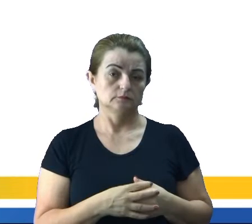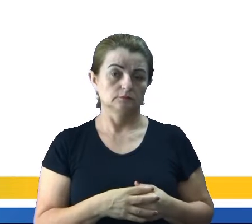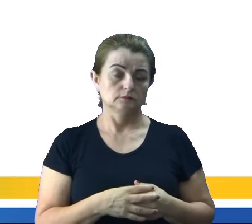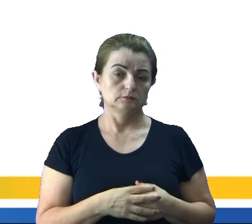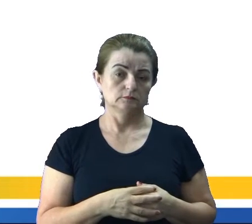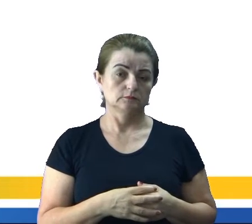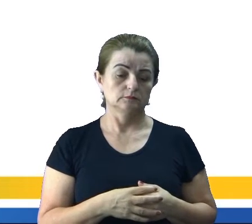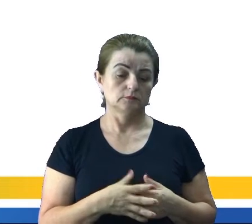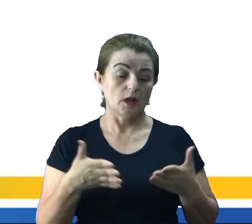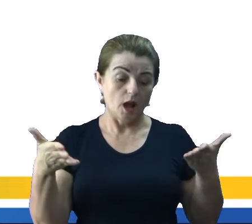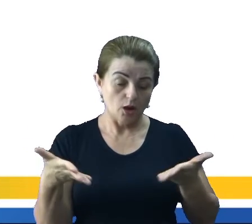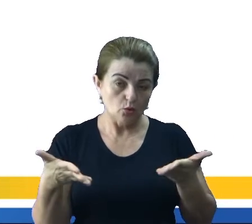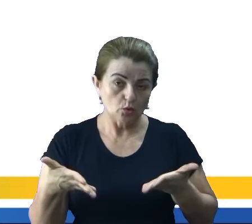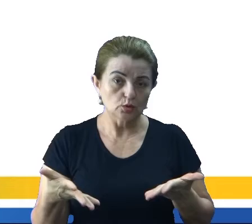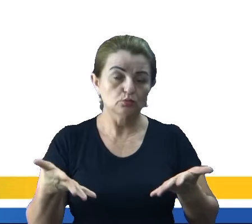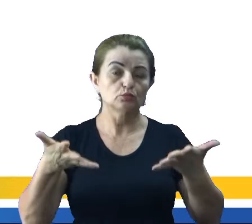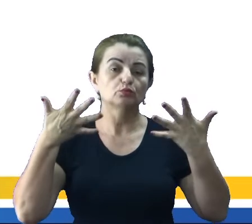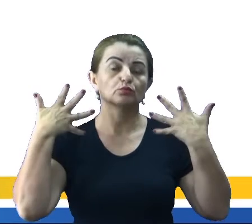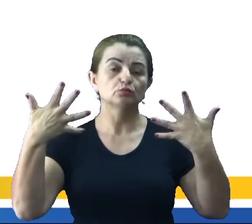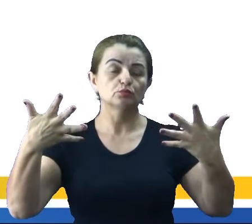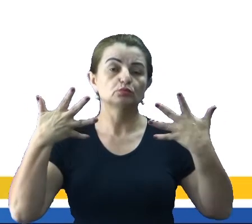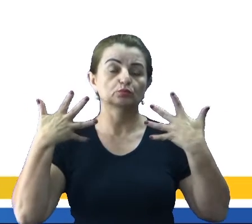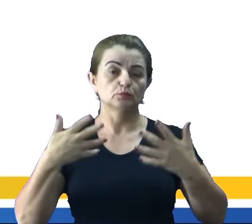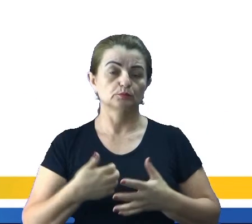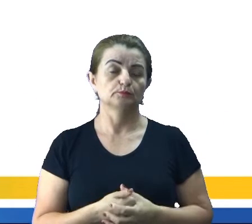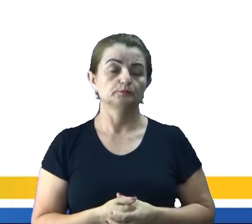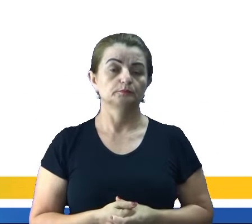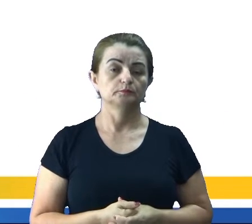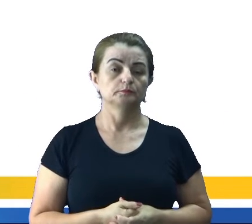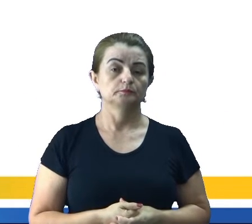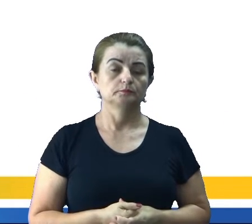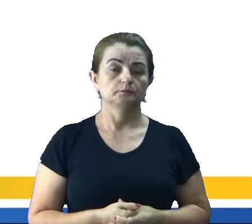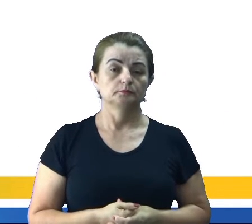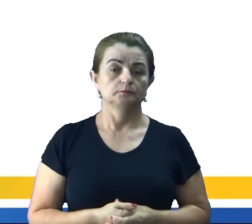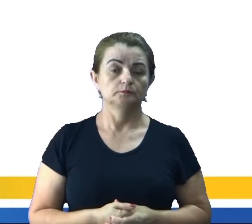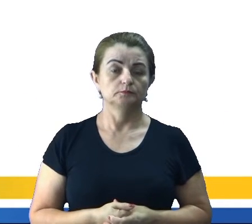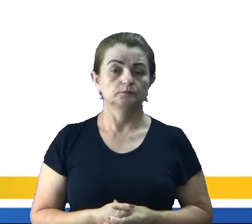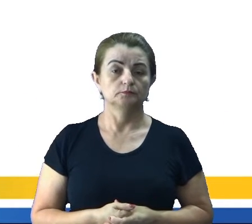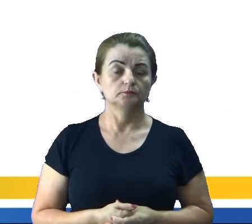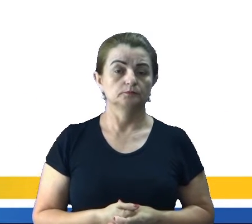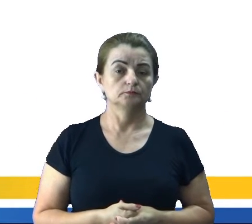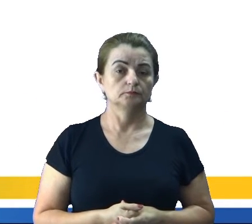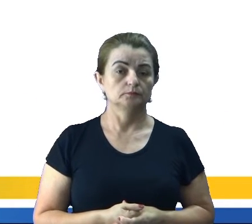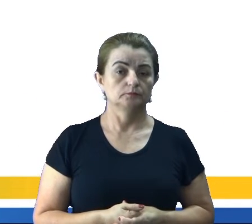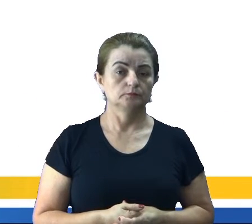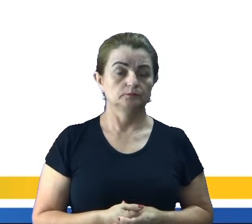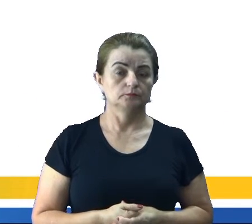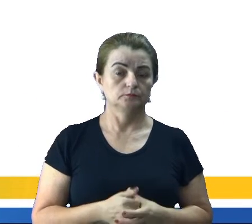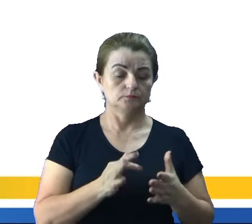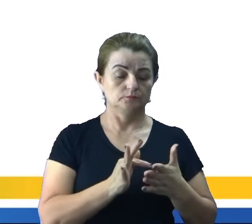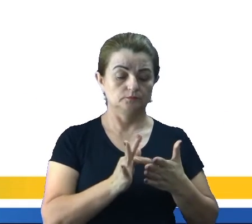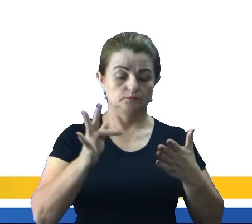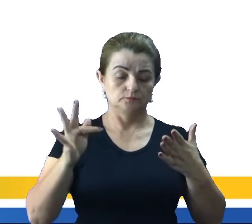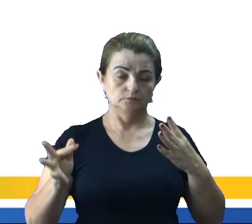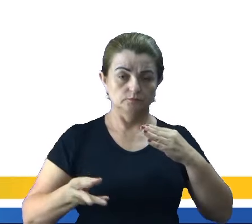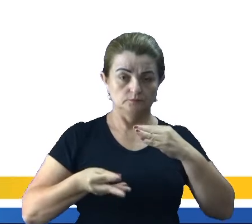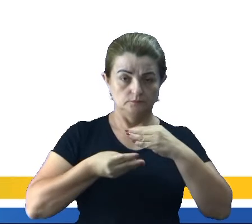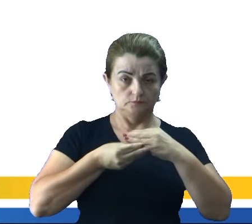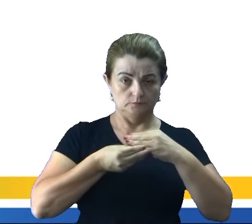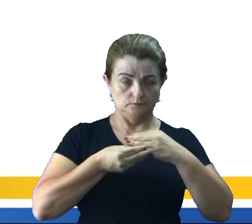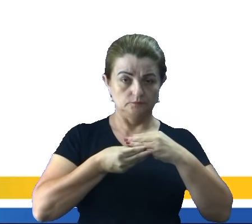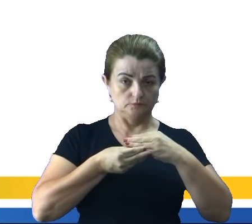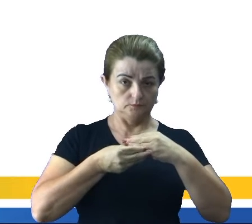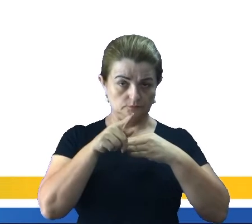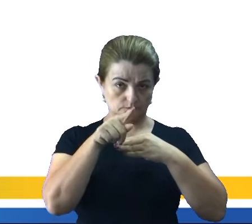Nesse verão Vamos por exemplo Pegar um Uma frase Para nós formarmos